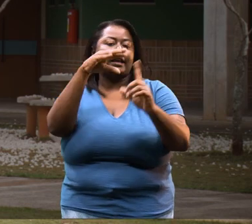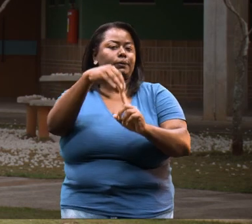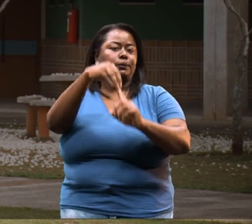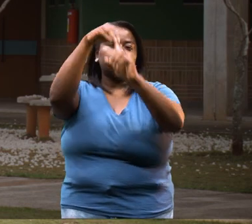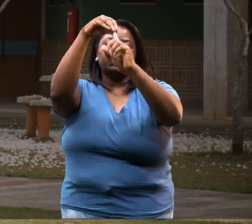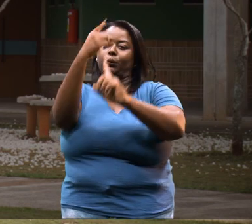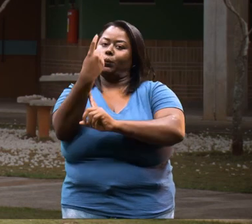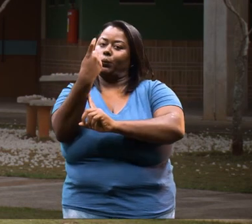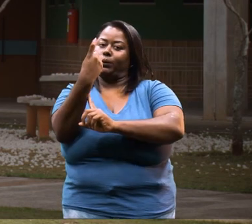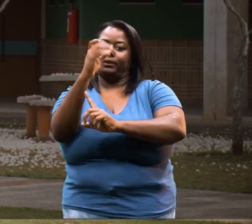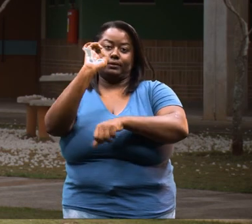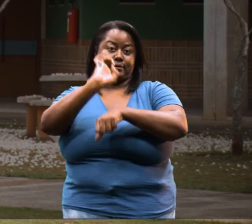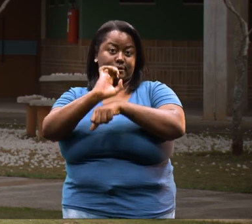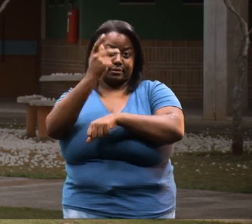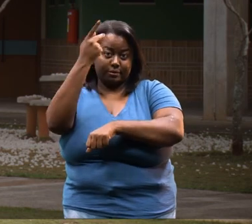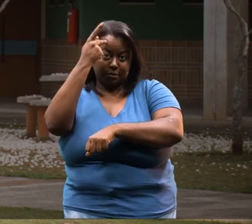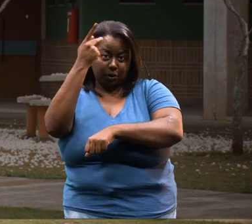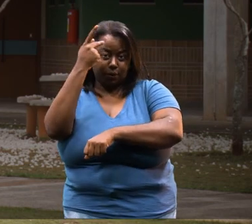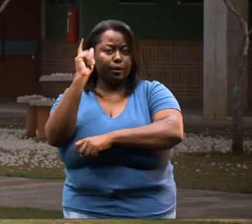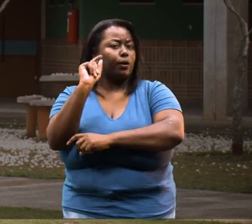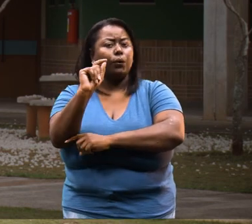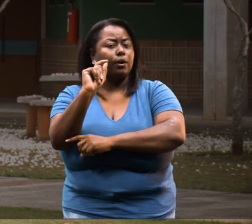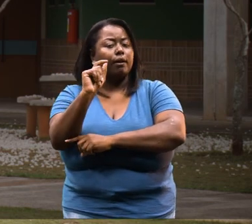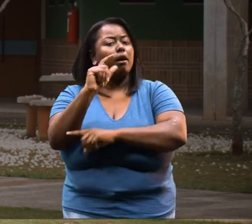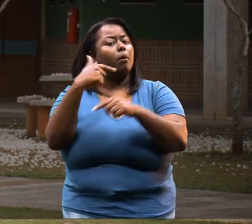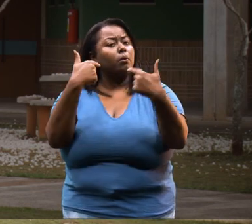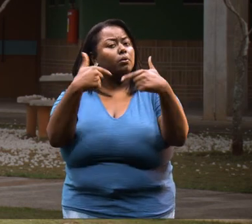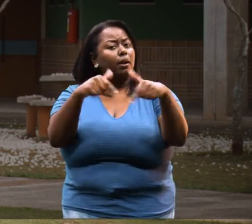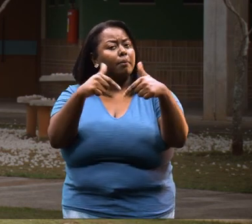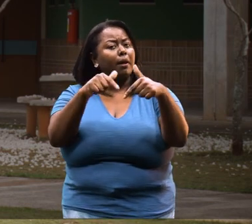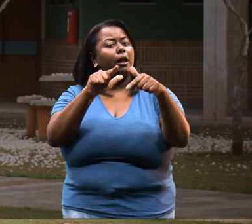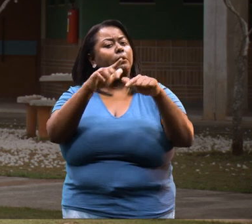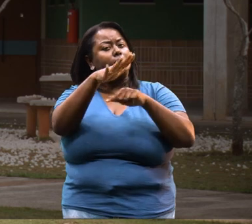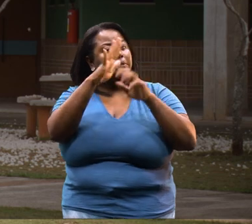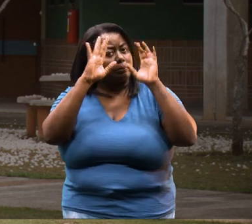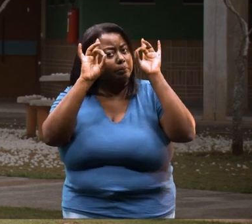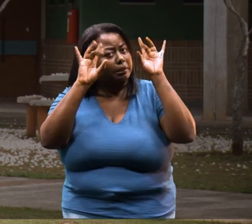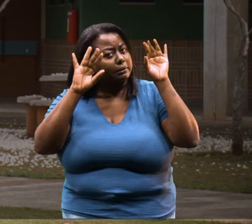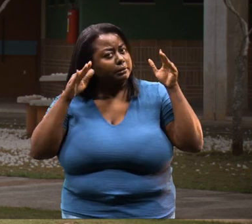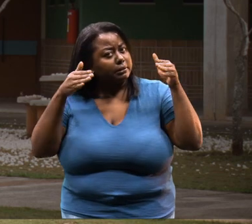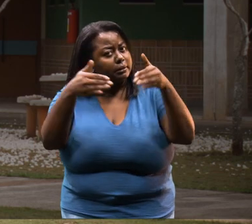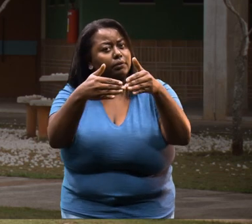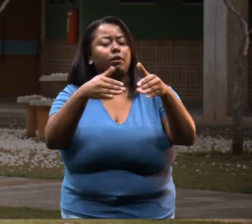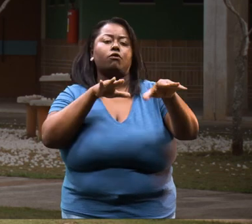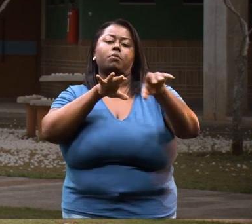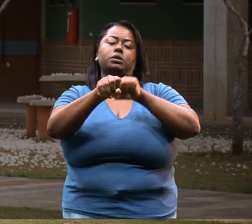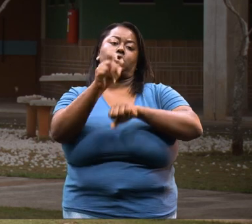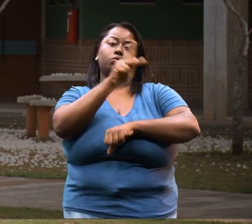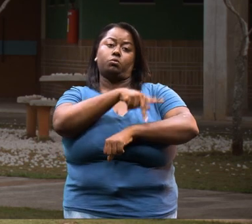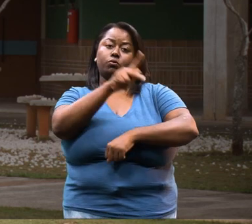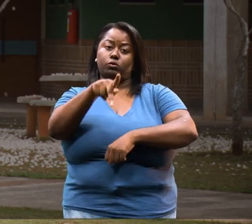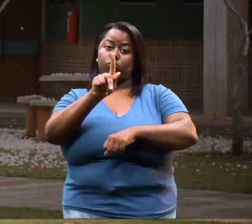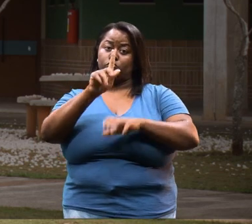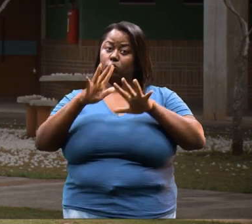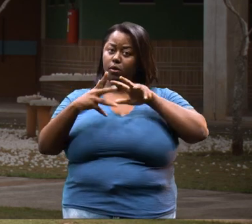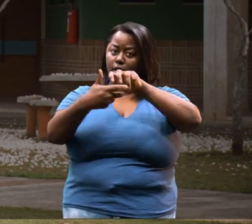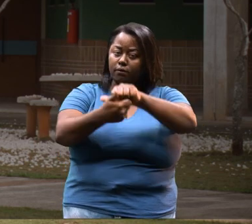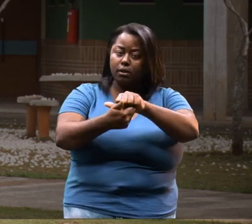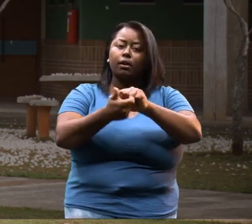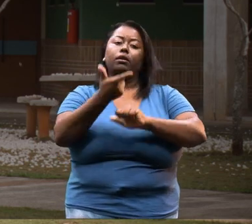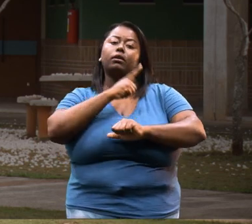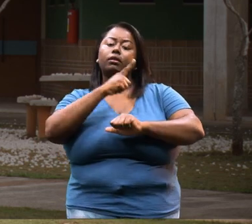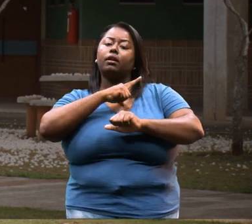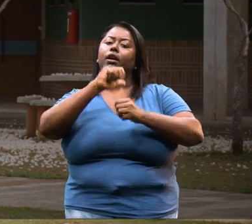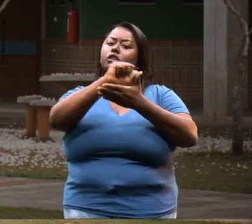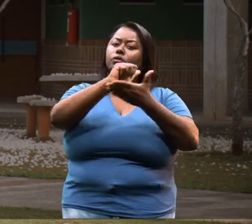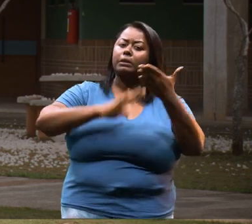lhe torna única no estado de São Paulo, é uma atuação específica na formação do professor de geografia, no qual